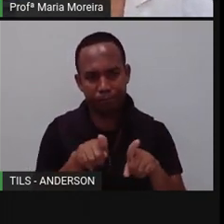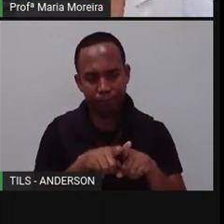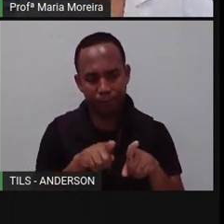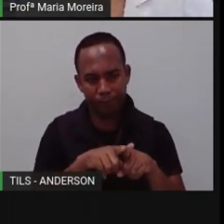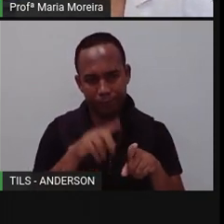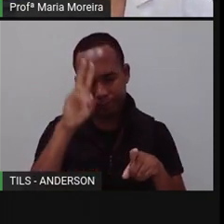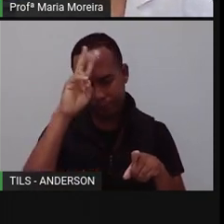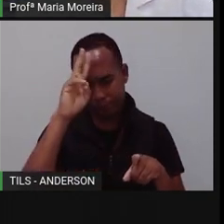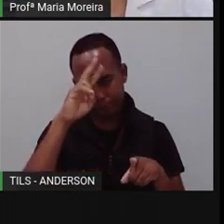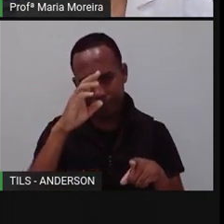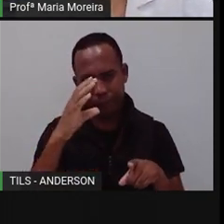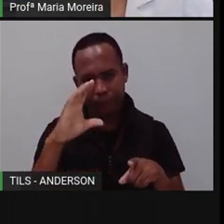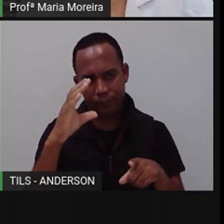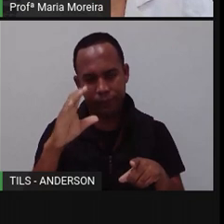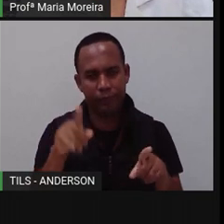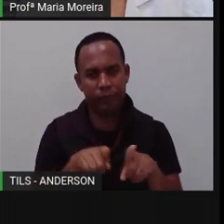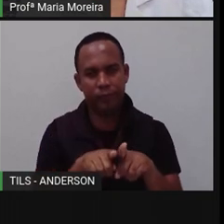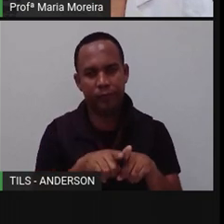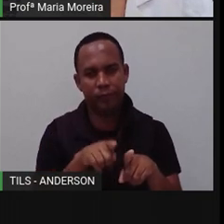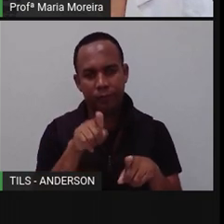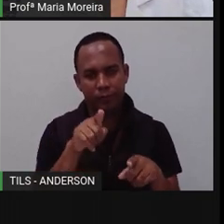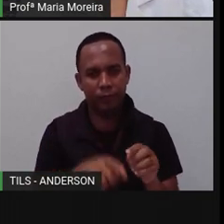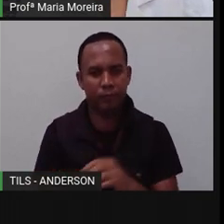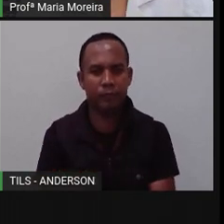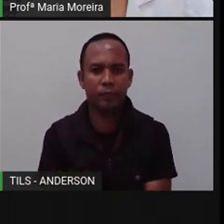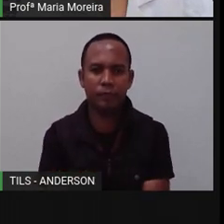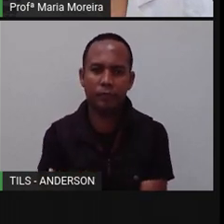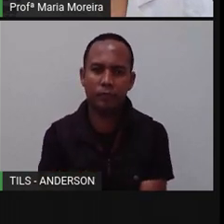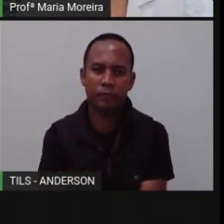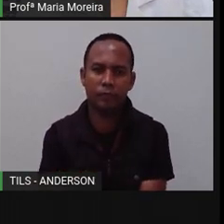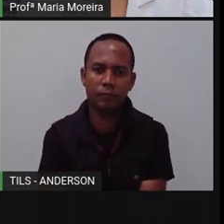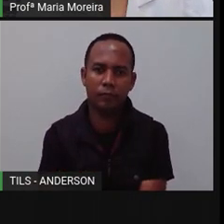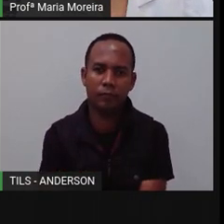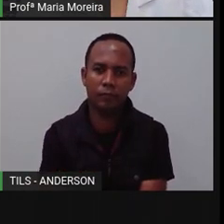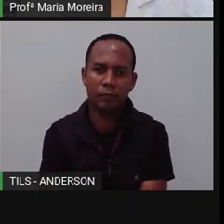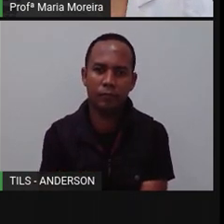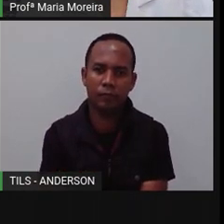natureza. Certo? Então, vamos lá.